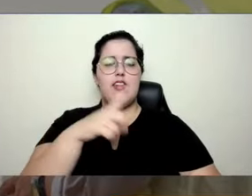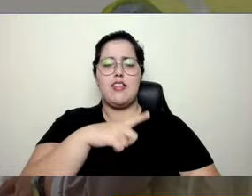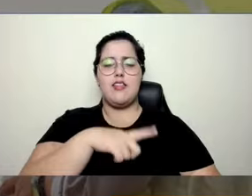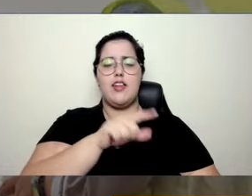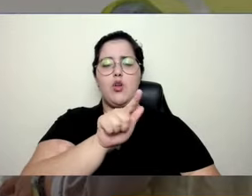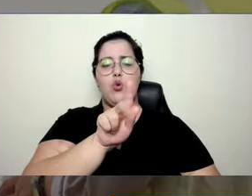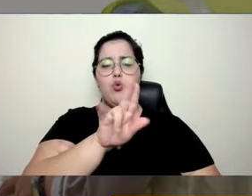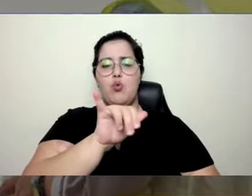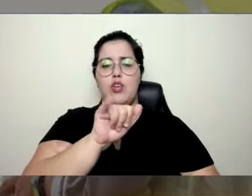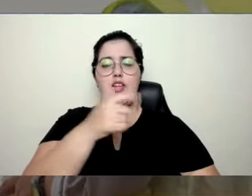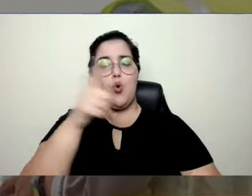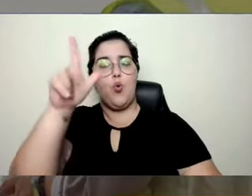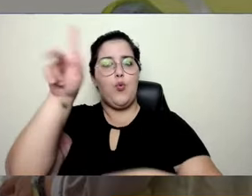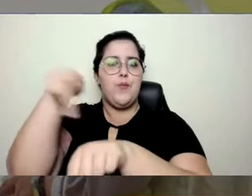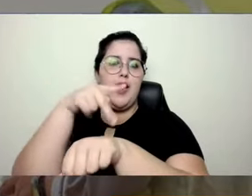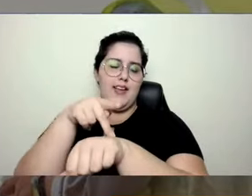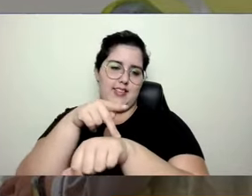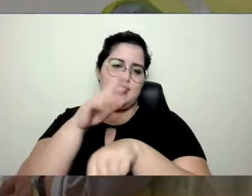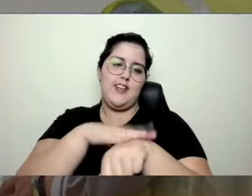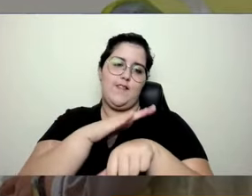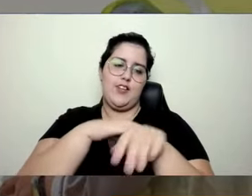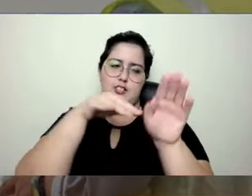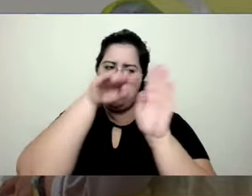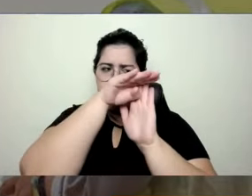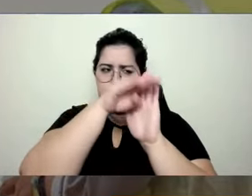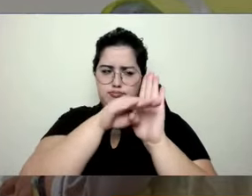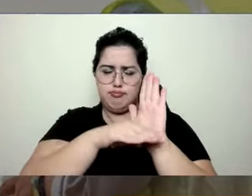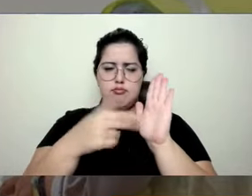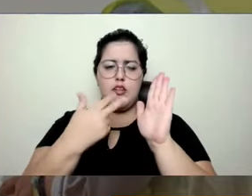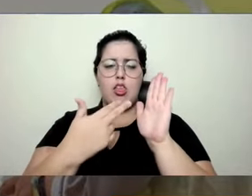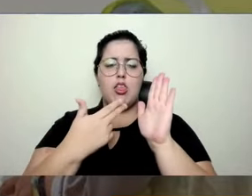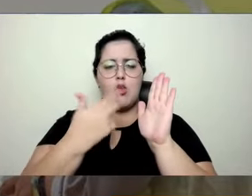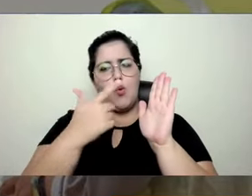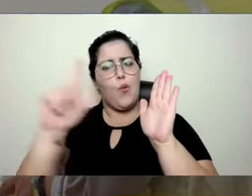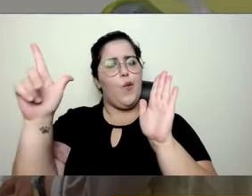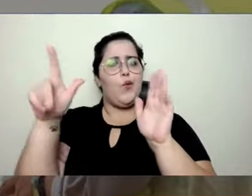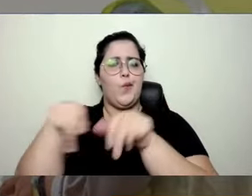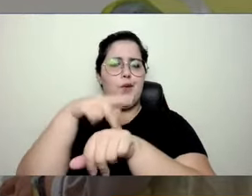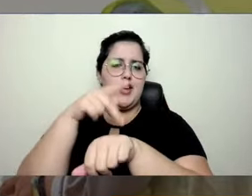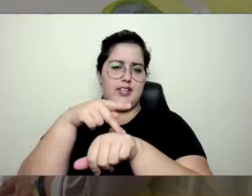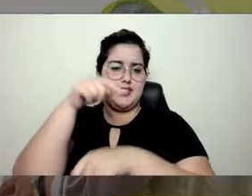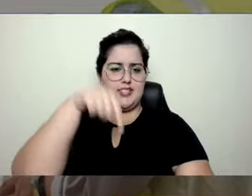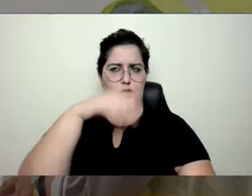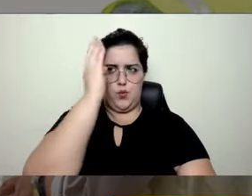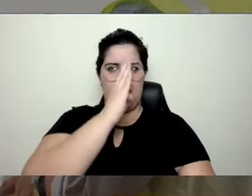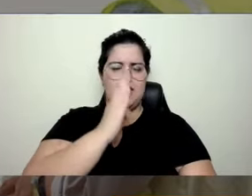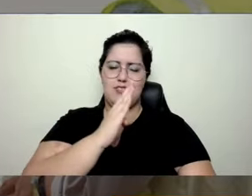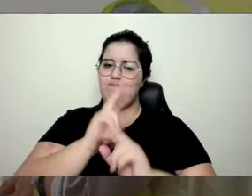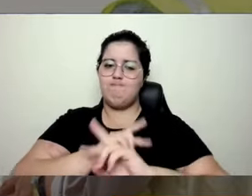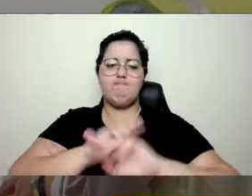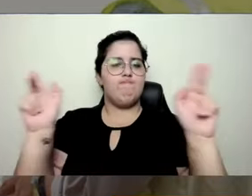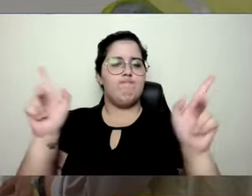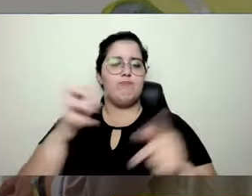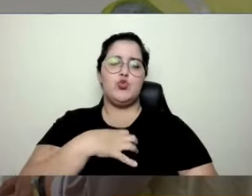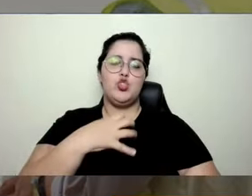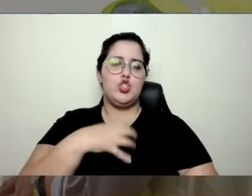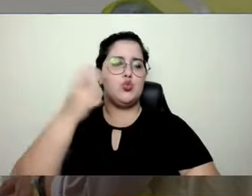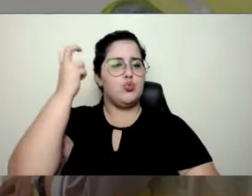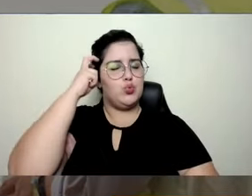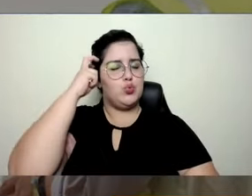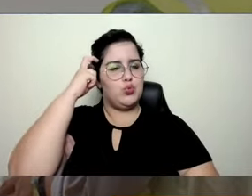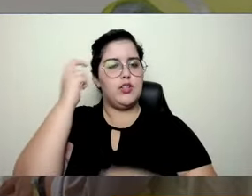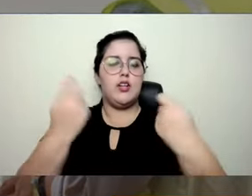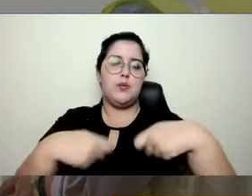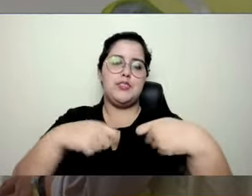veio de outro país, outra cultura, outra linguagem, que não funciona para o Brasil. E você precisa ter